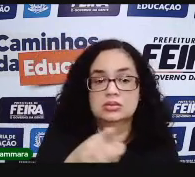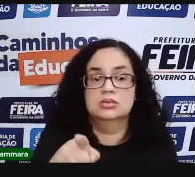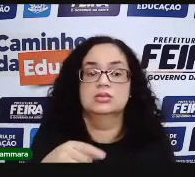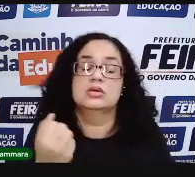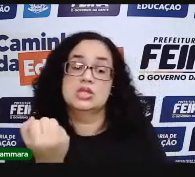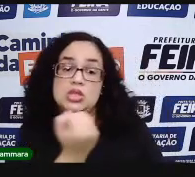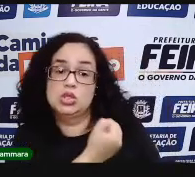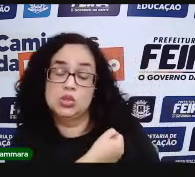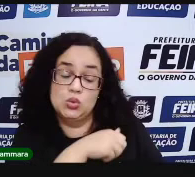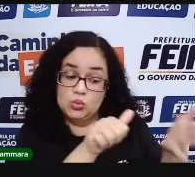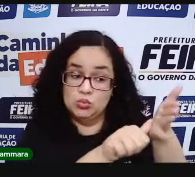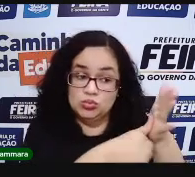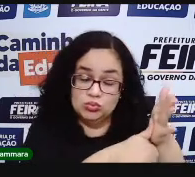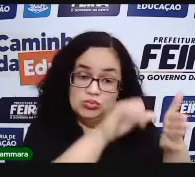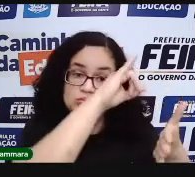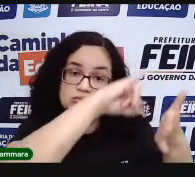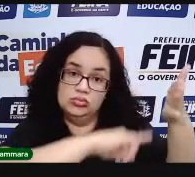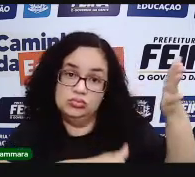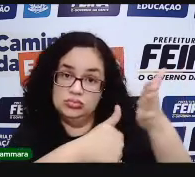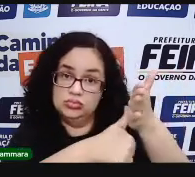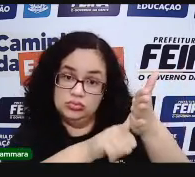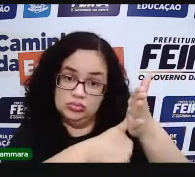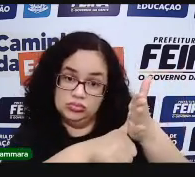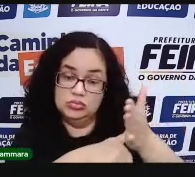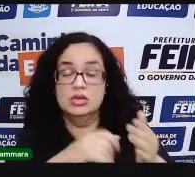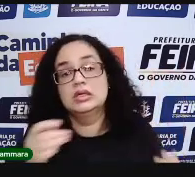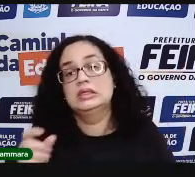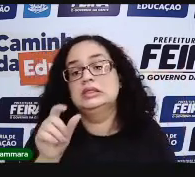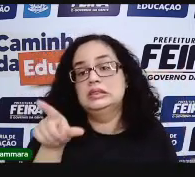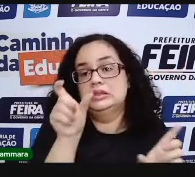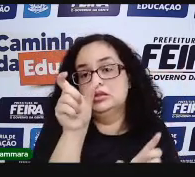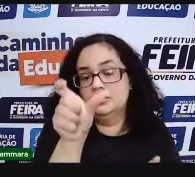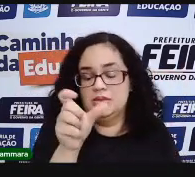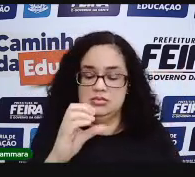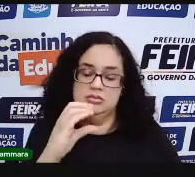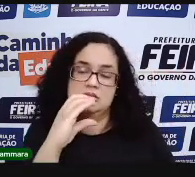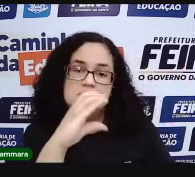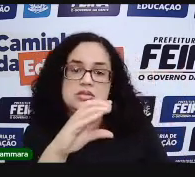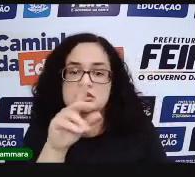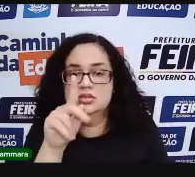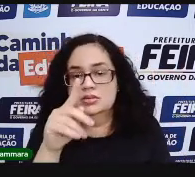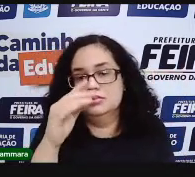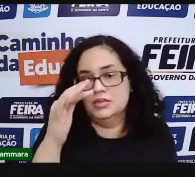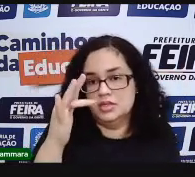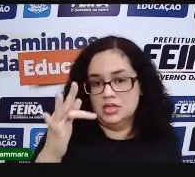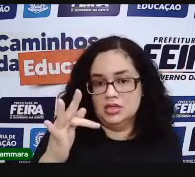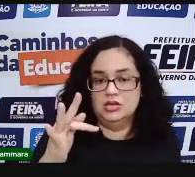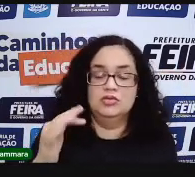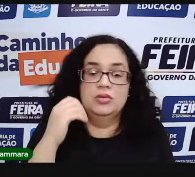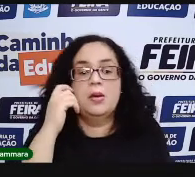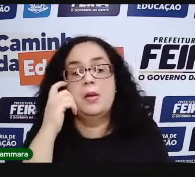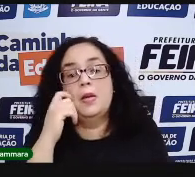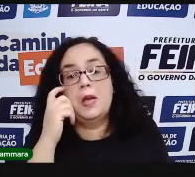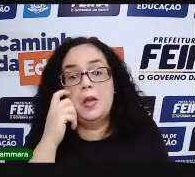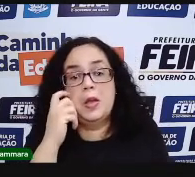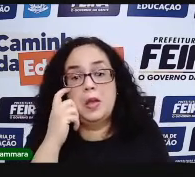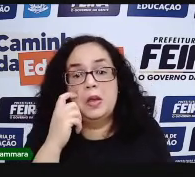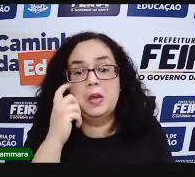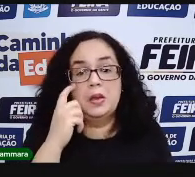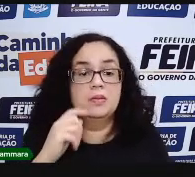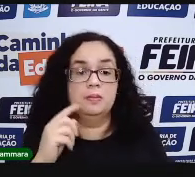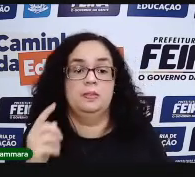números na nossa carteira de habilitação. No nosso CPF.